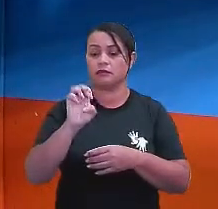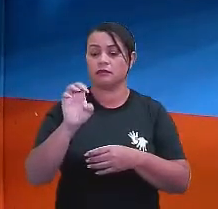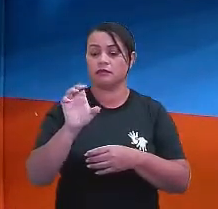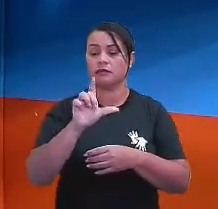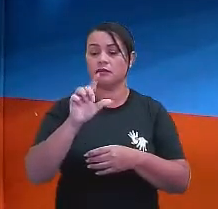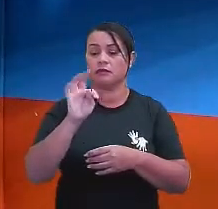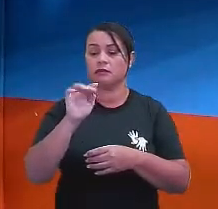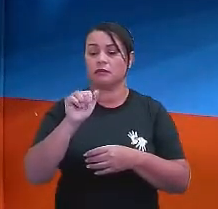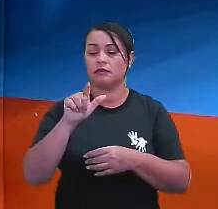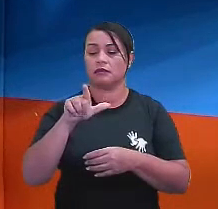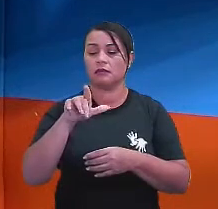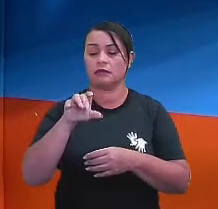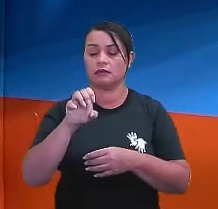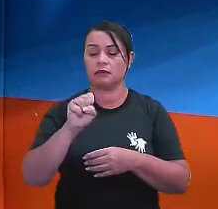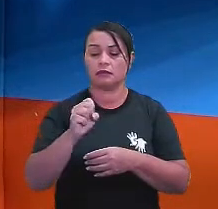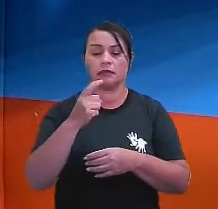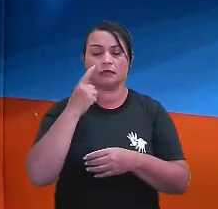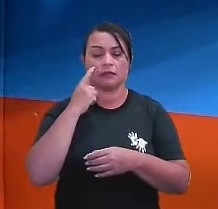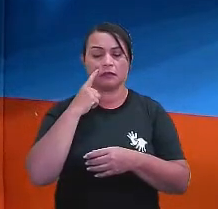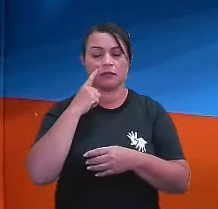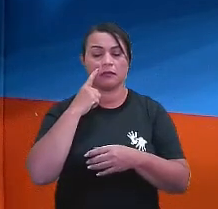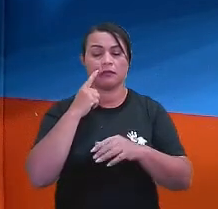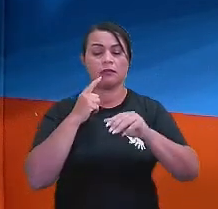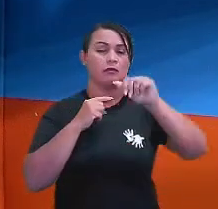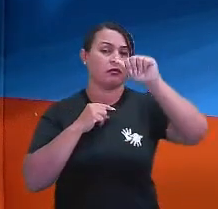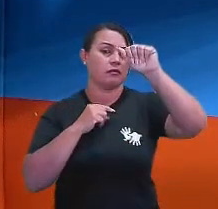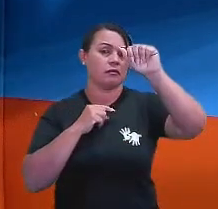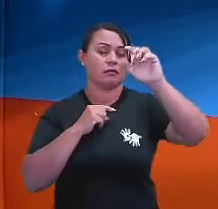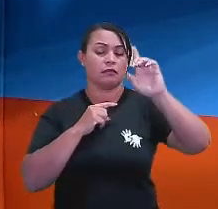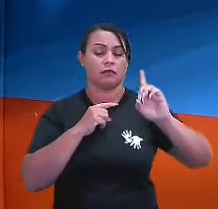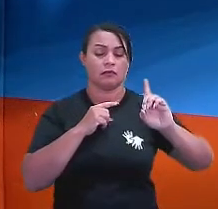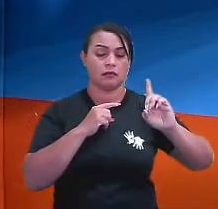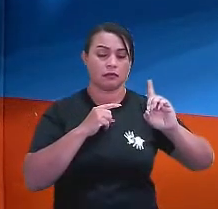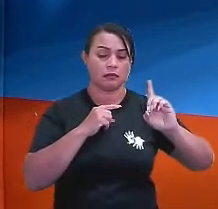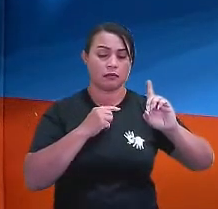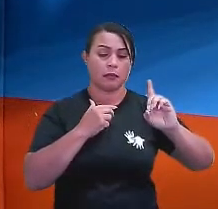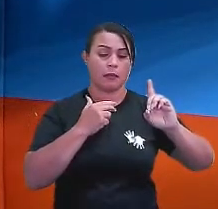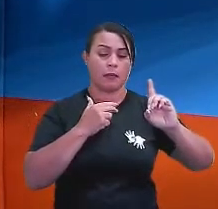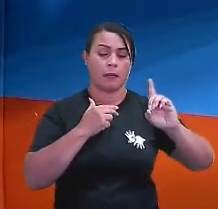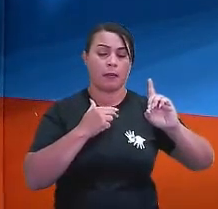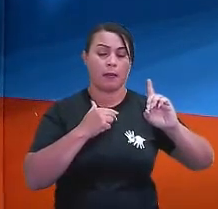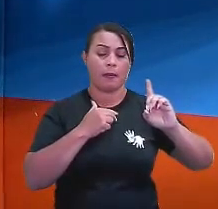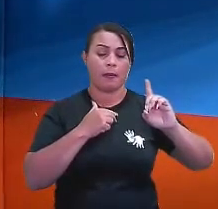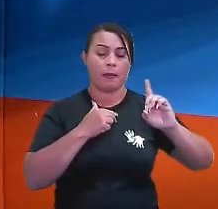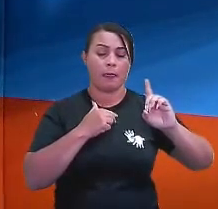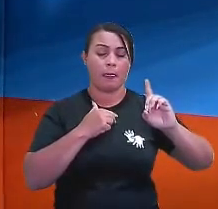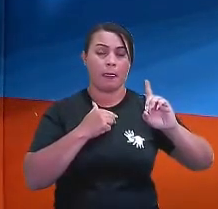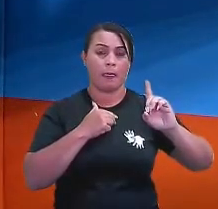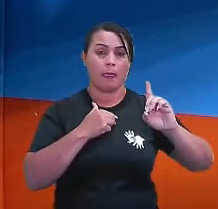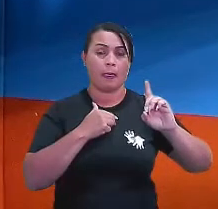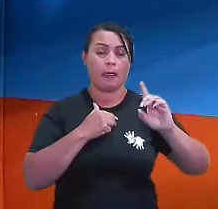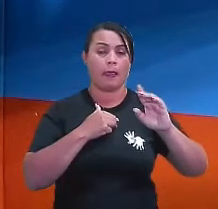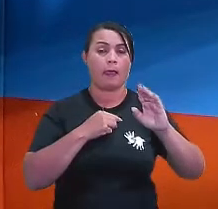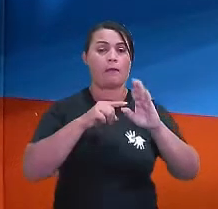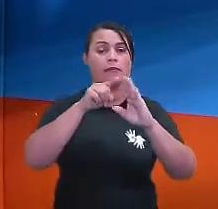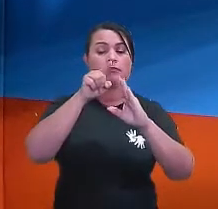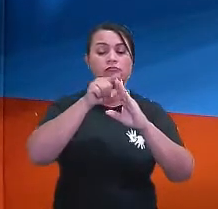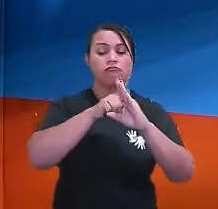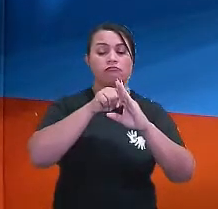quê? Essa medida aqui, de AD, ela é proporcional